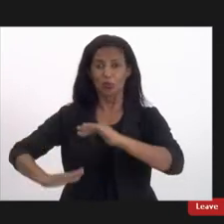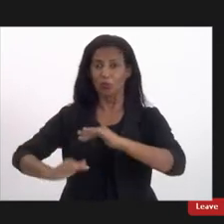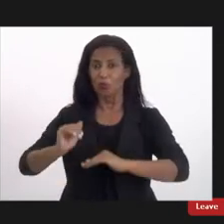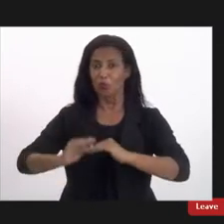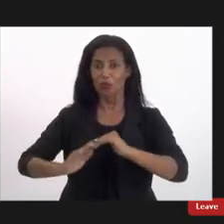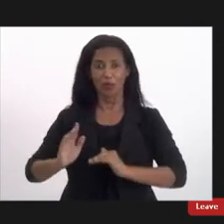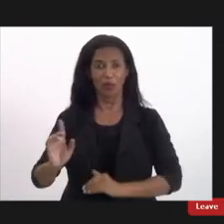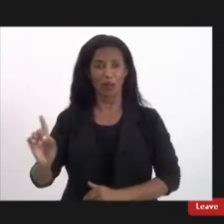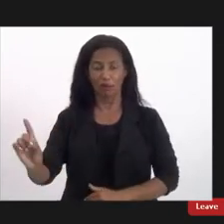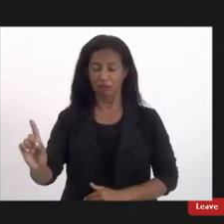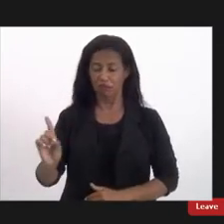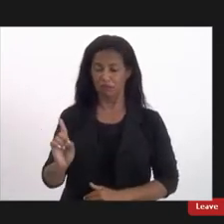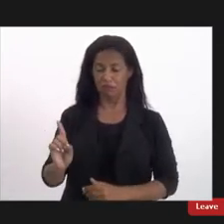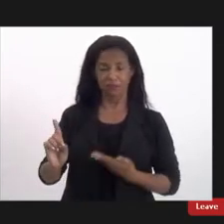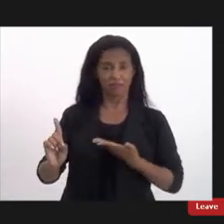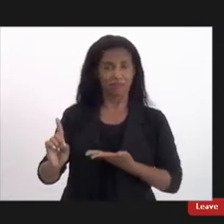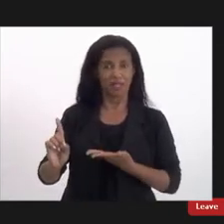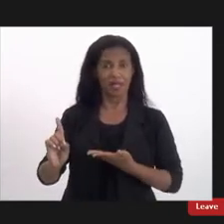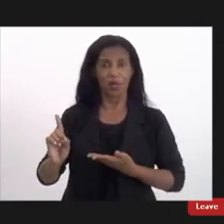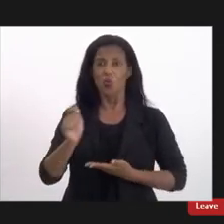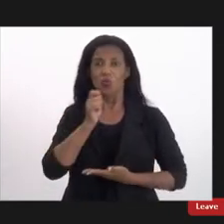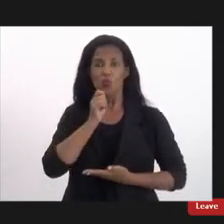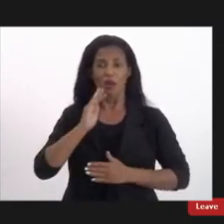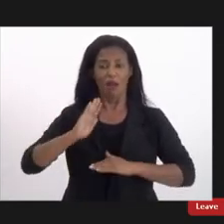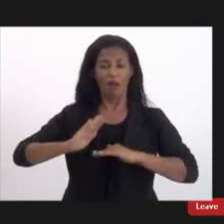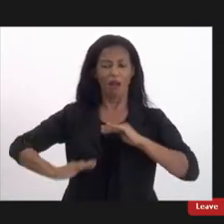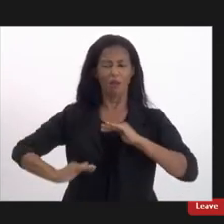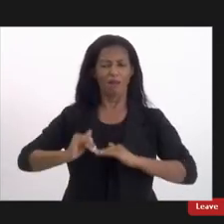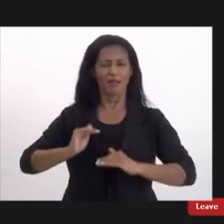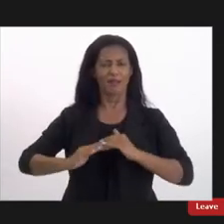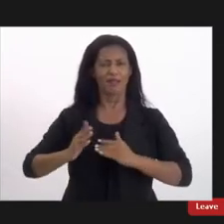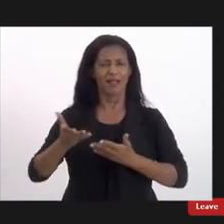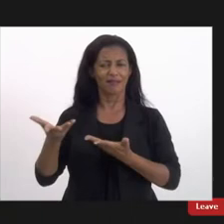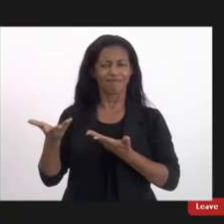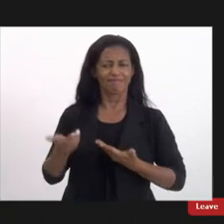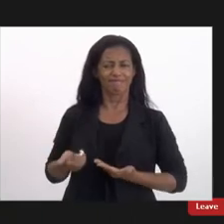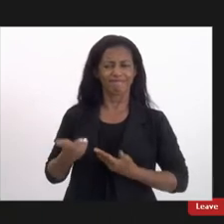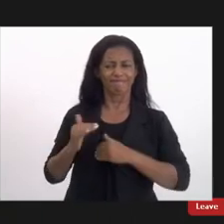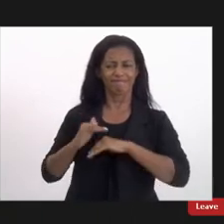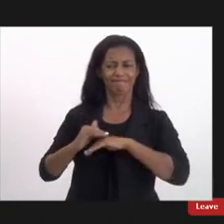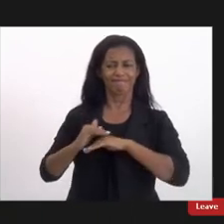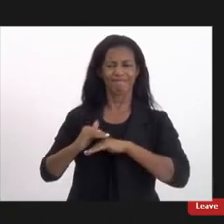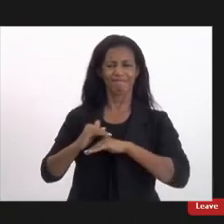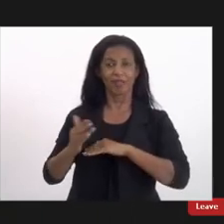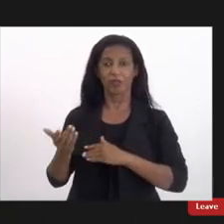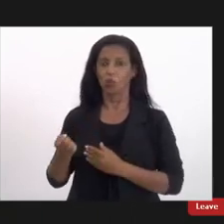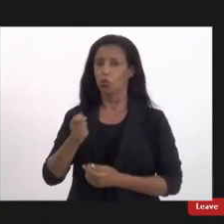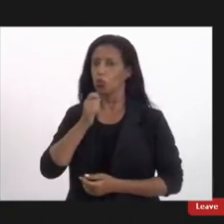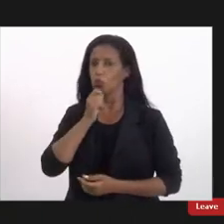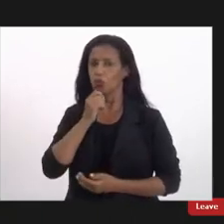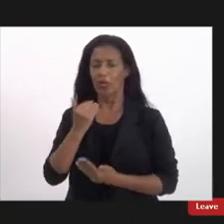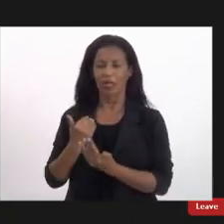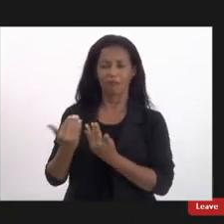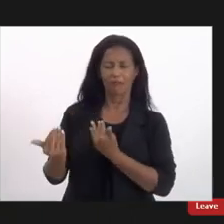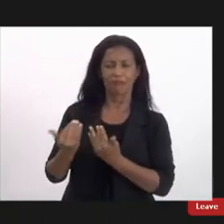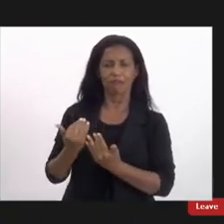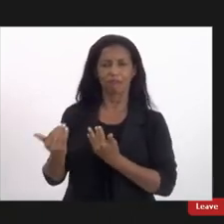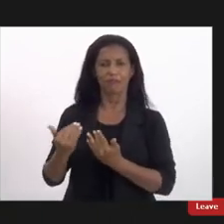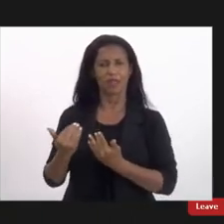muitas vezes não estão capacitados para nos receberem nós temos assim